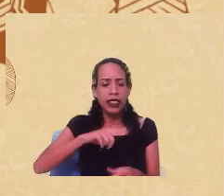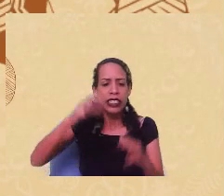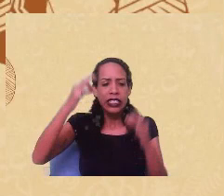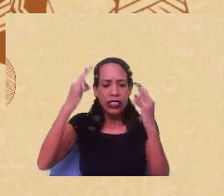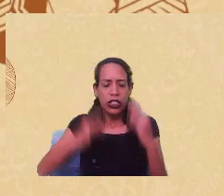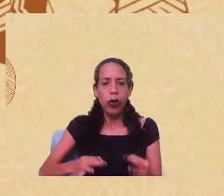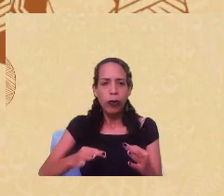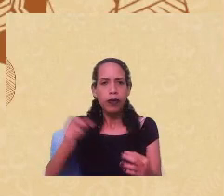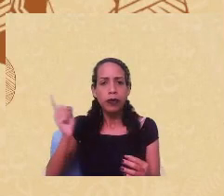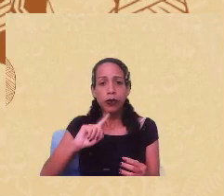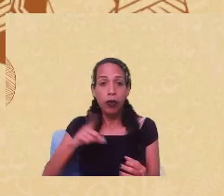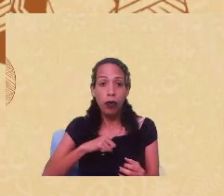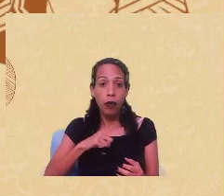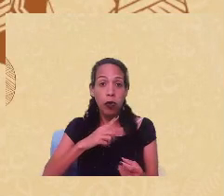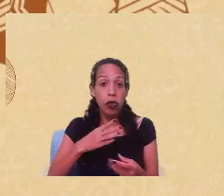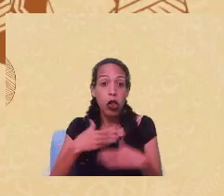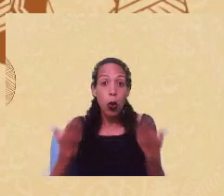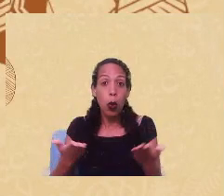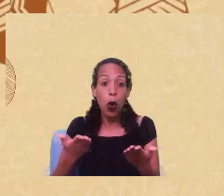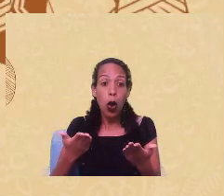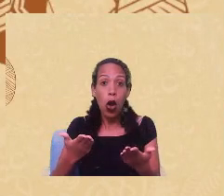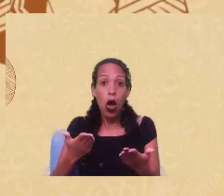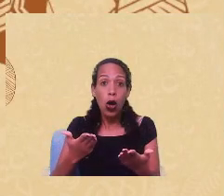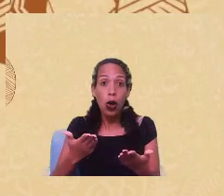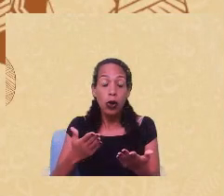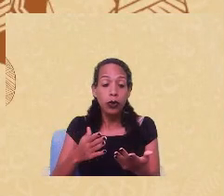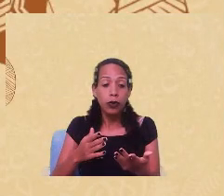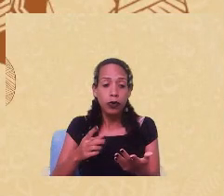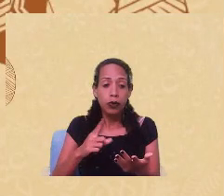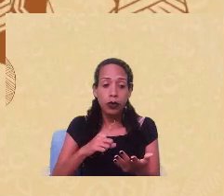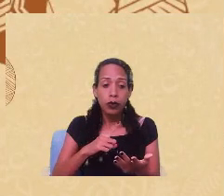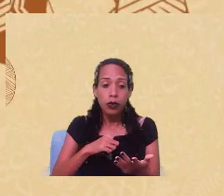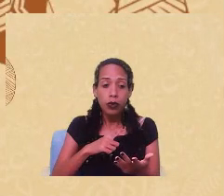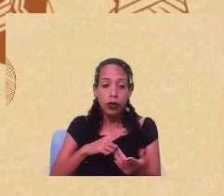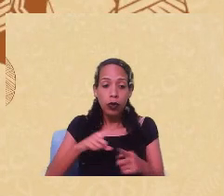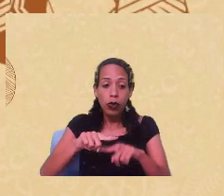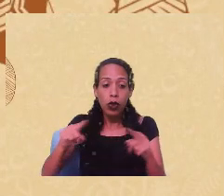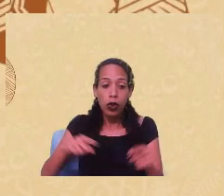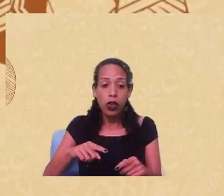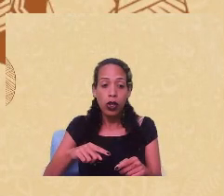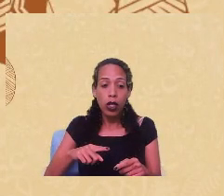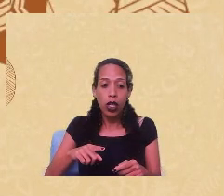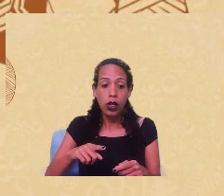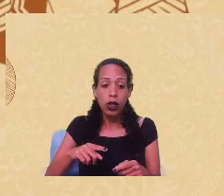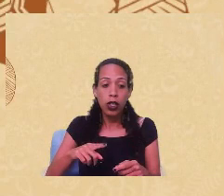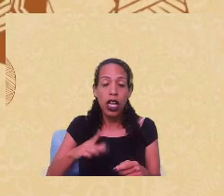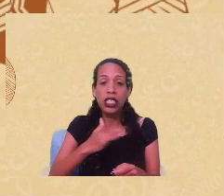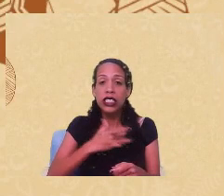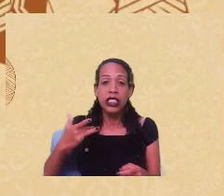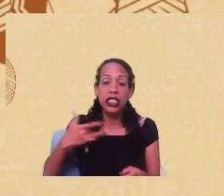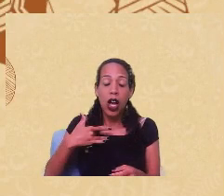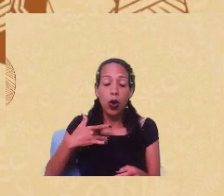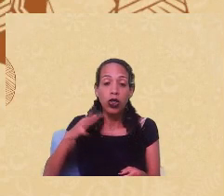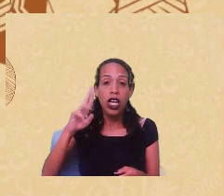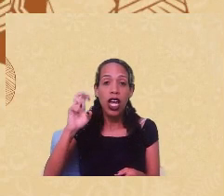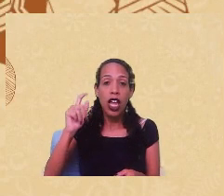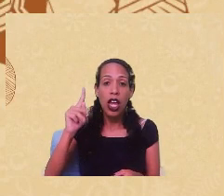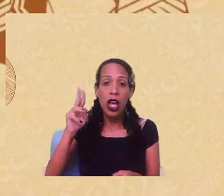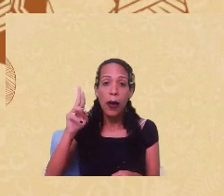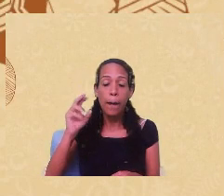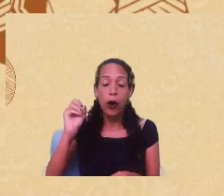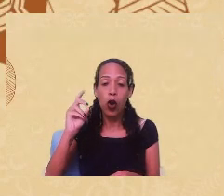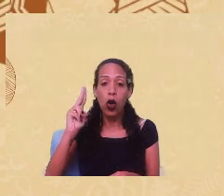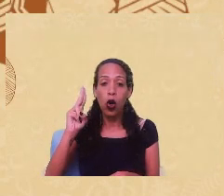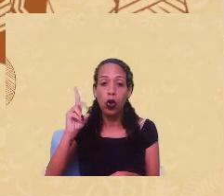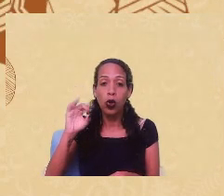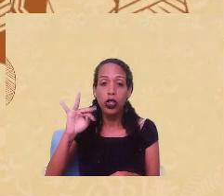diga qual é o motivo de um adoecimento do campo da saúde reprodutiva? Quais foram as experiências que as mulheres que